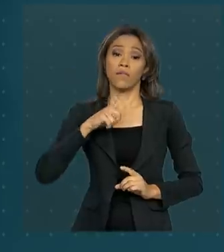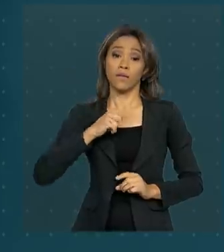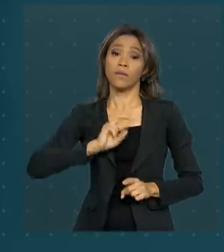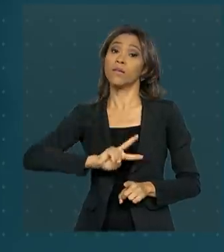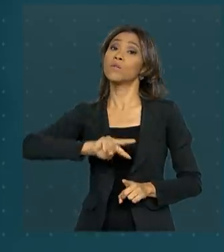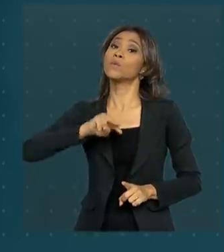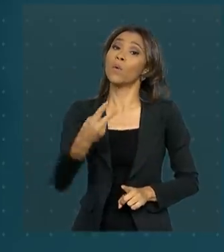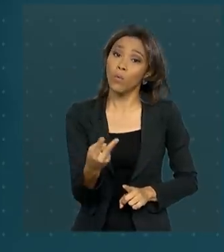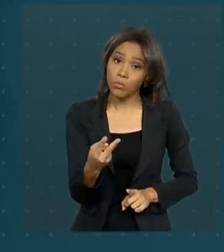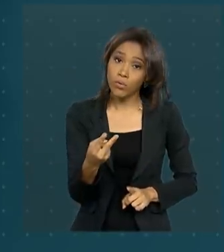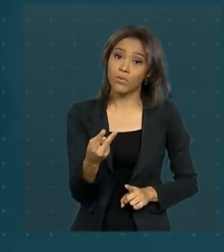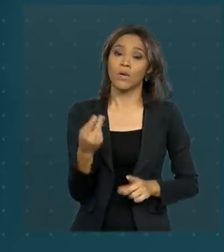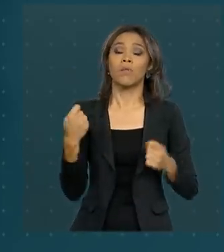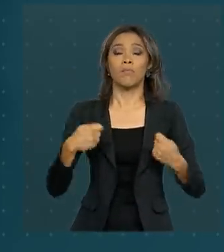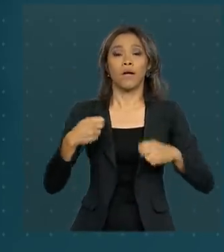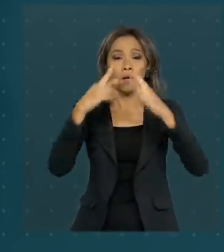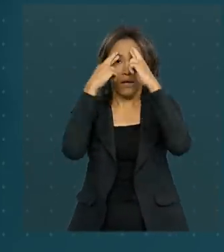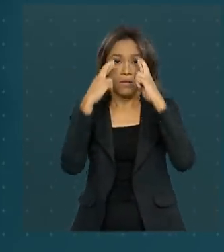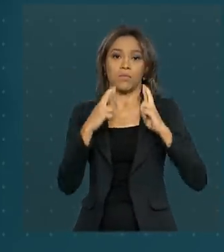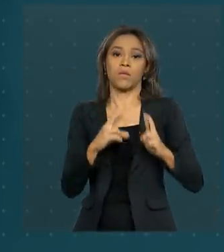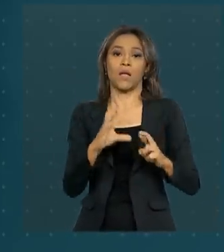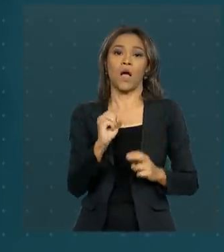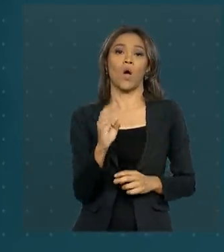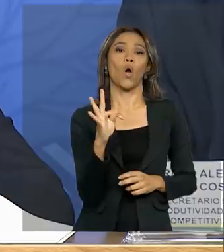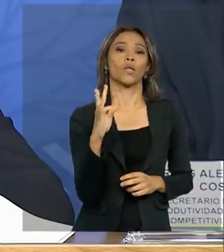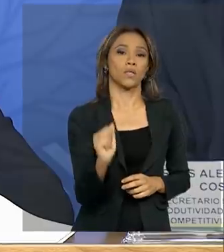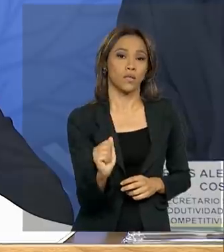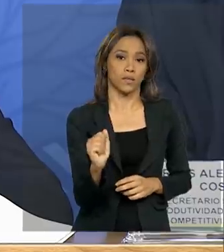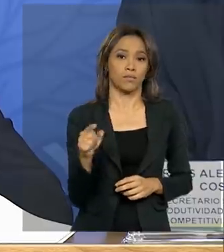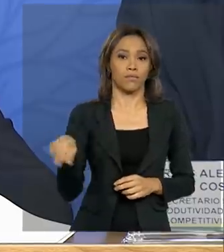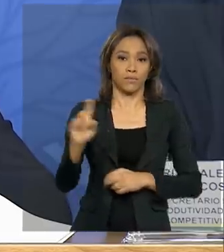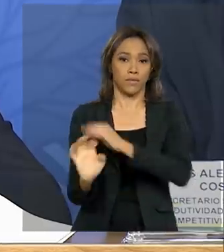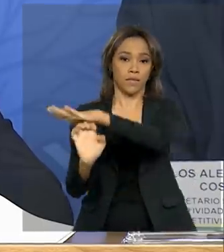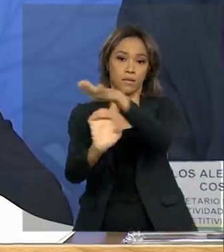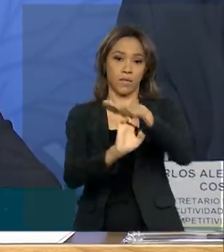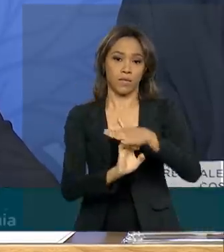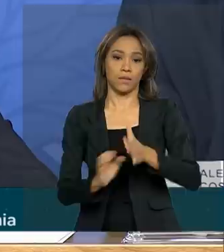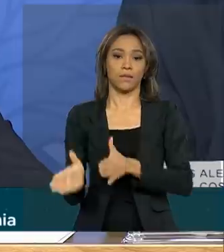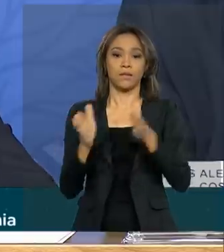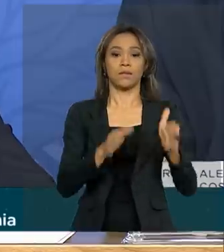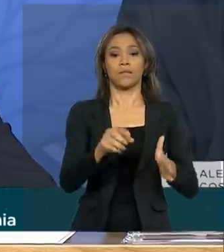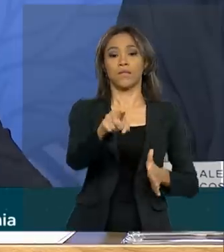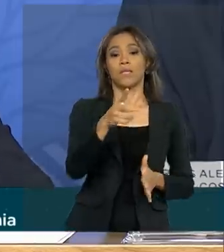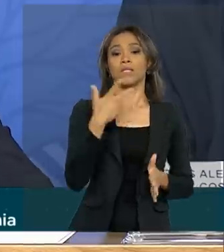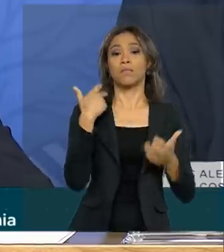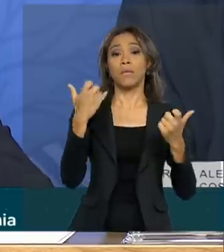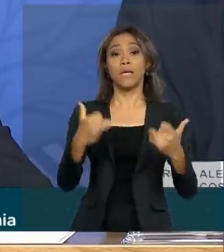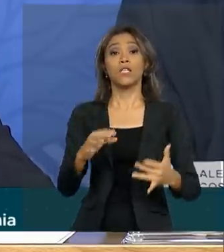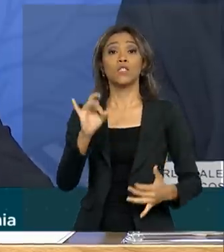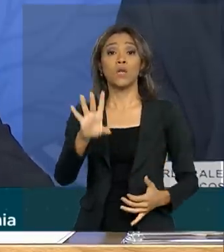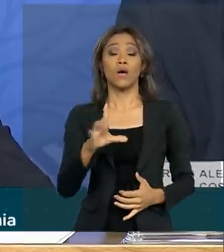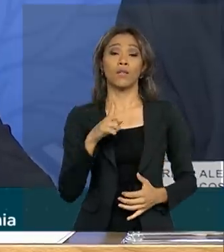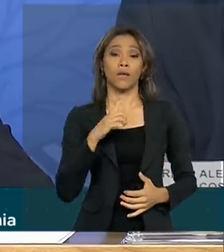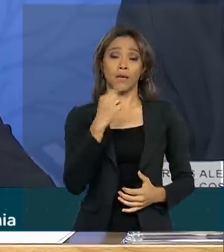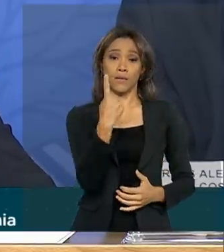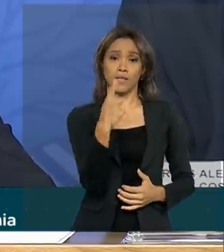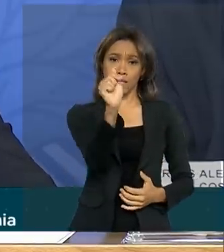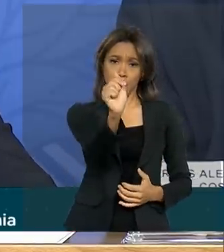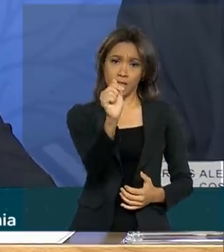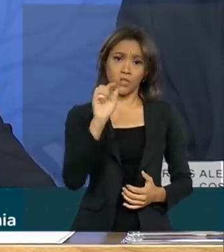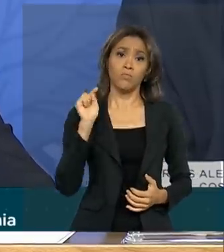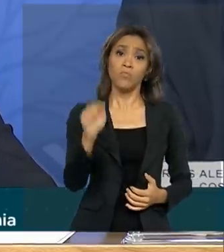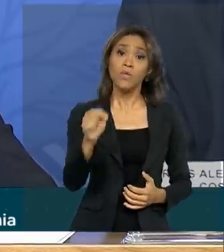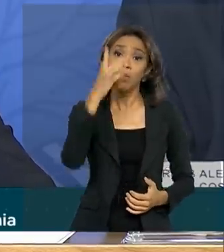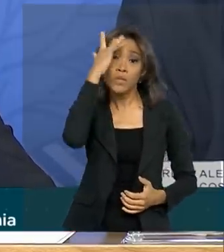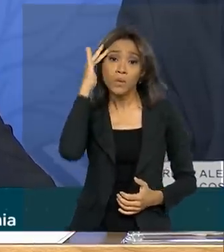efeitos de cumprimento da cota pelas empresas. Só tem 17 mil pessoas reabilitadas por ano no universo de mais de um milhão.